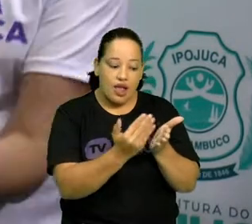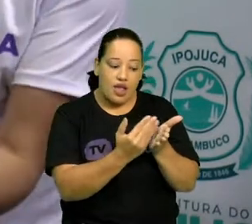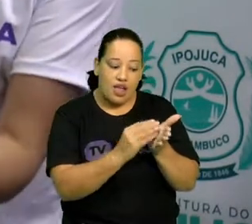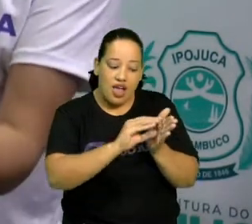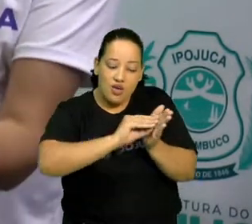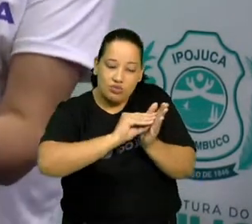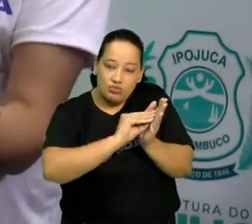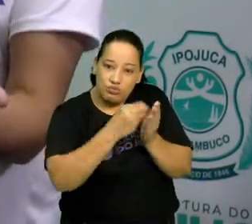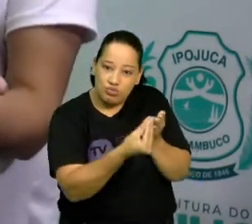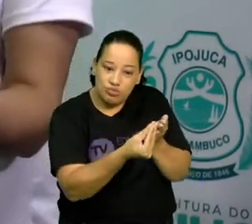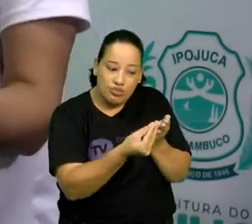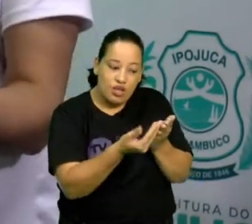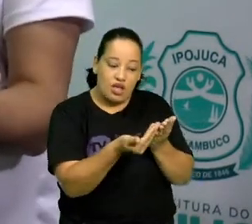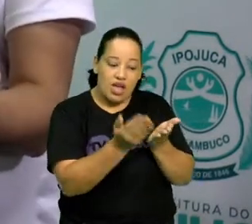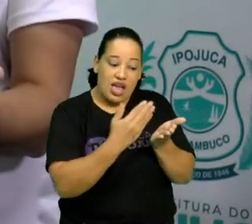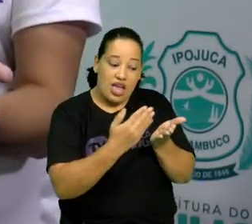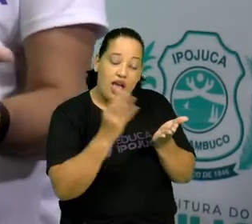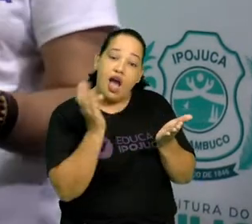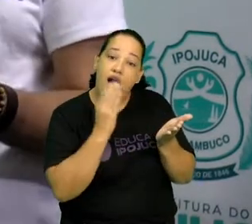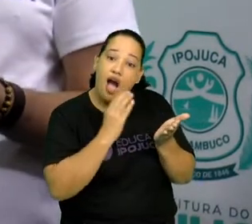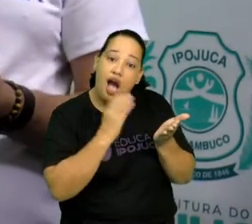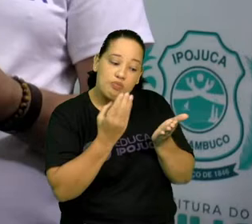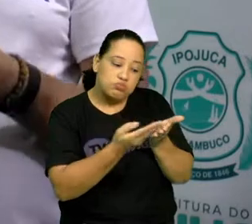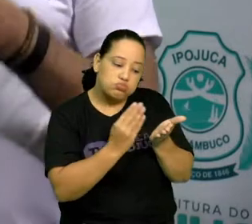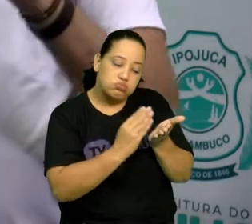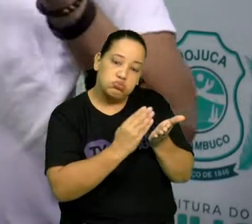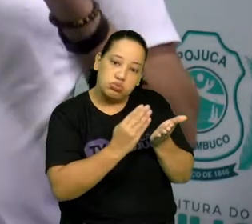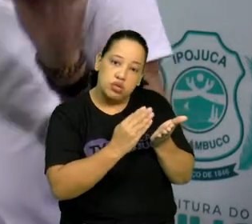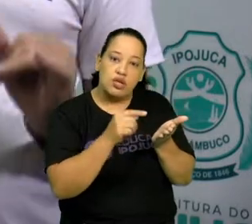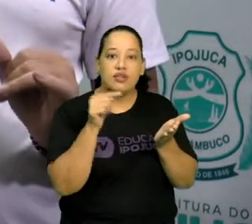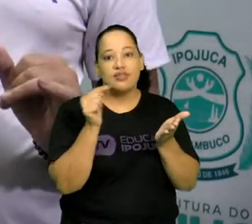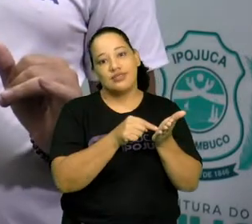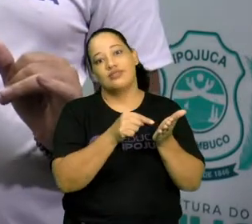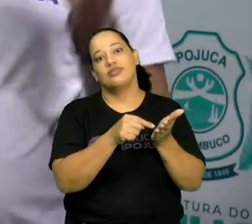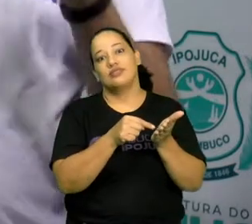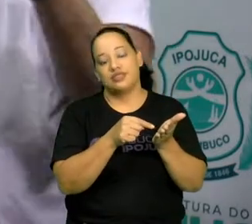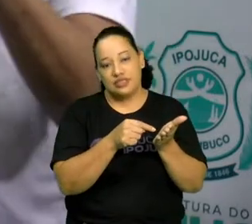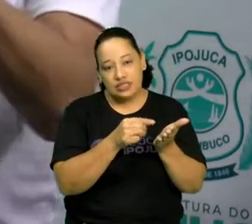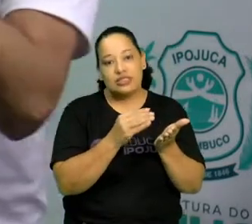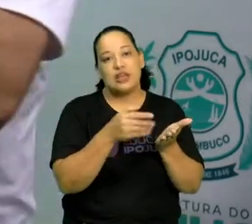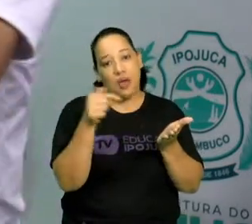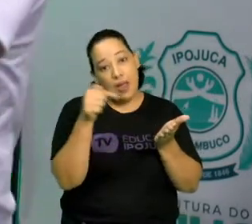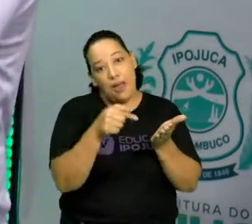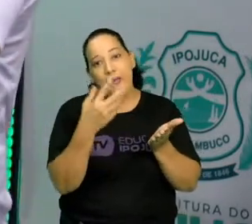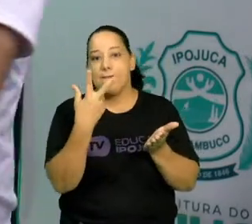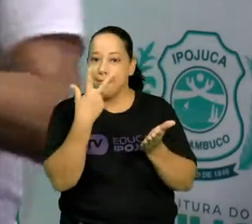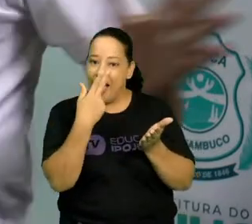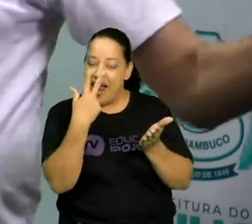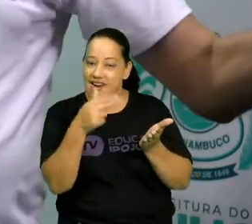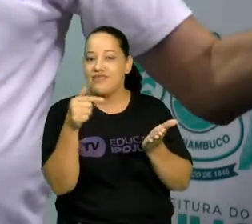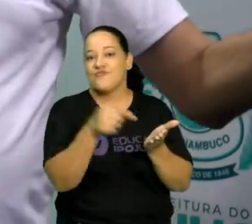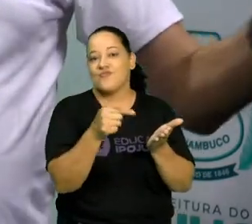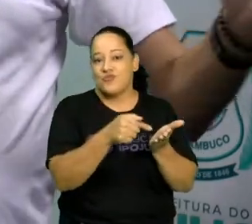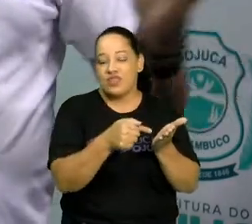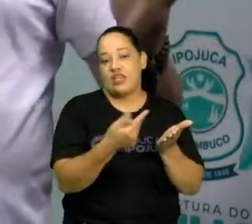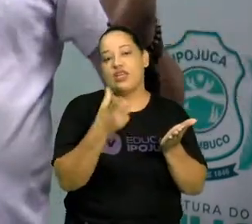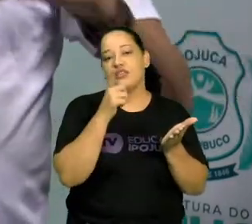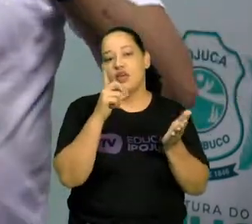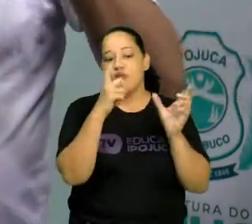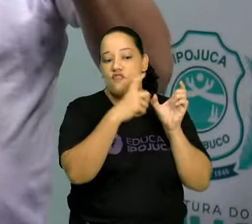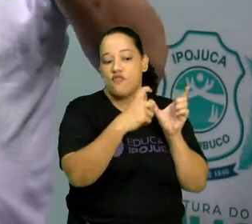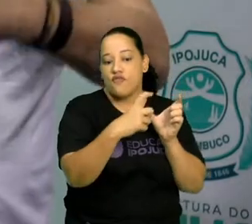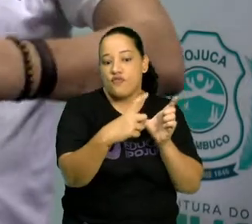aí o desenho se move? O princípio é semelhante. São várias fotos que são